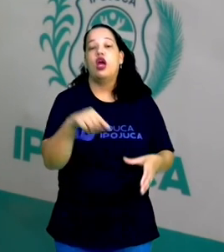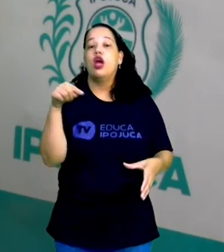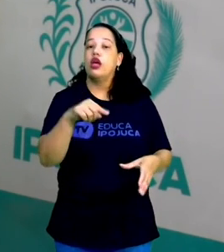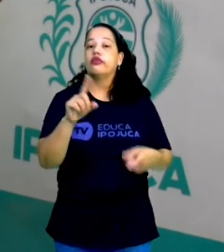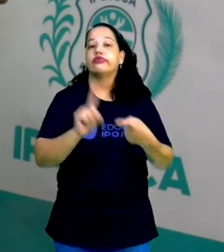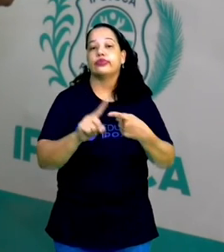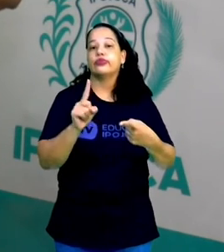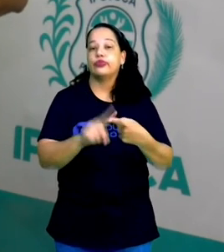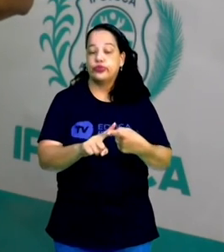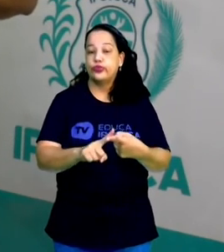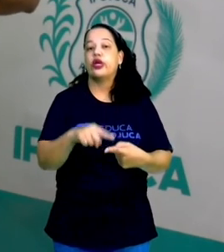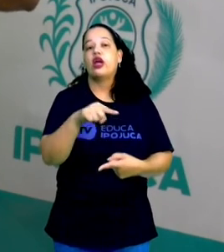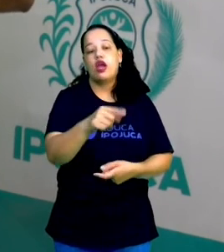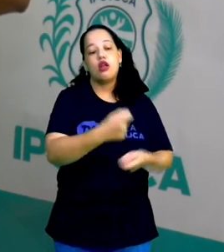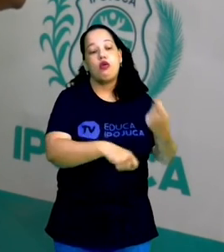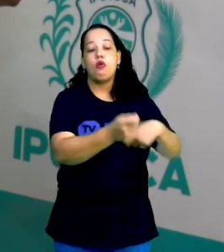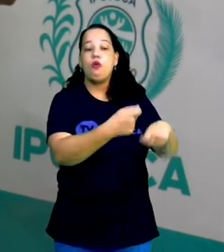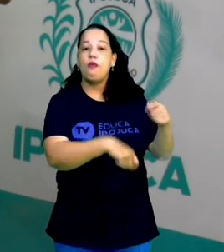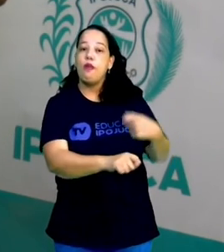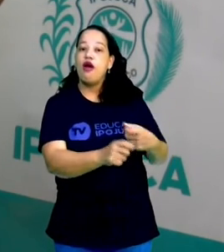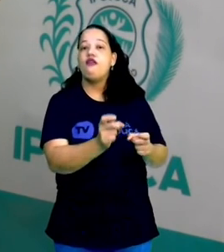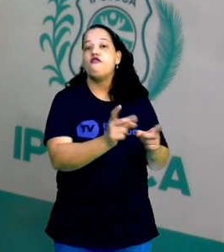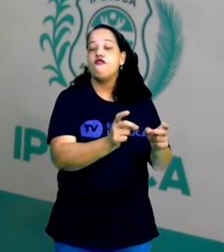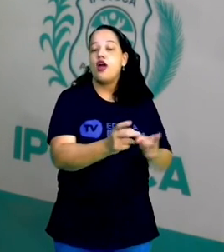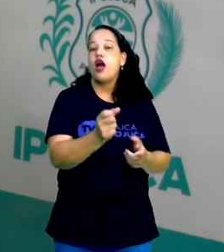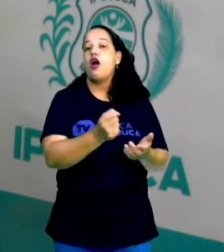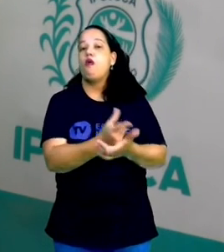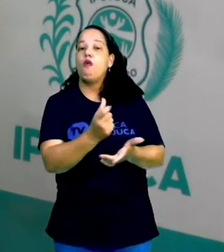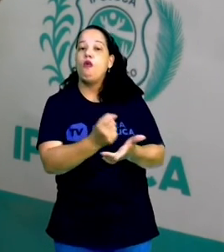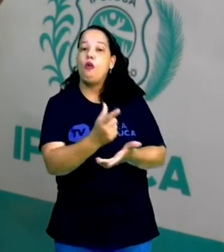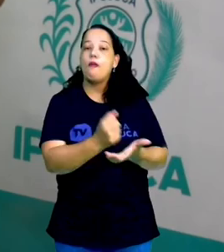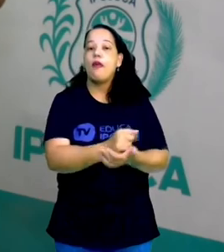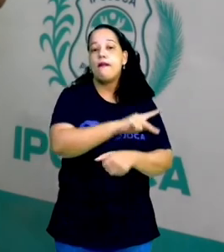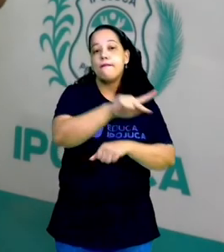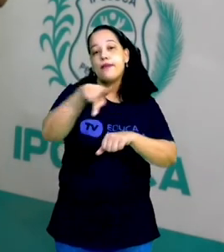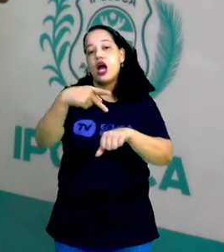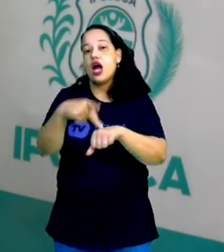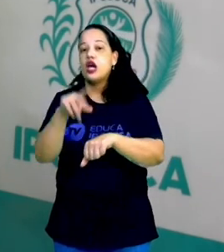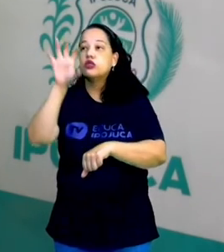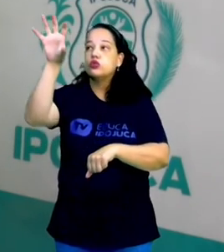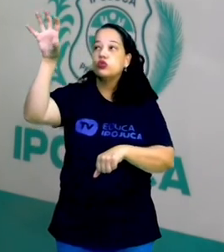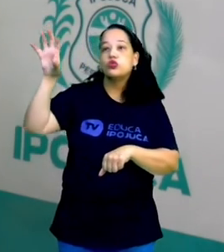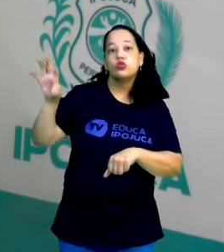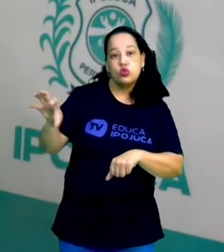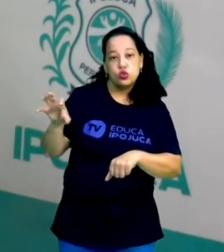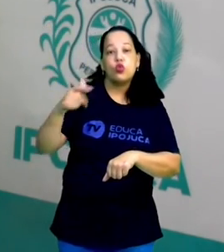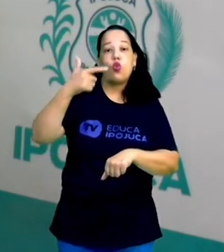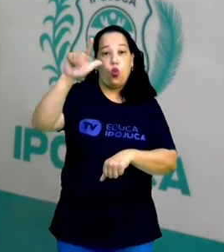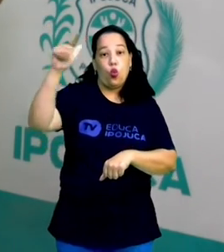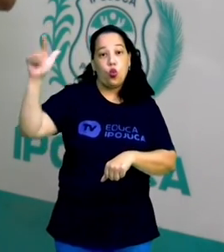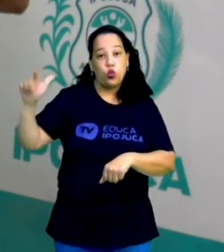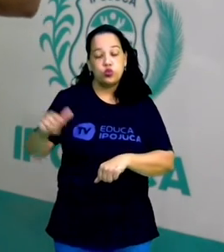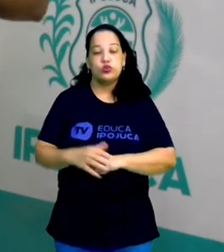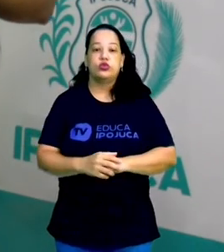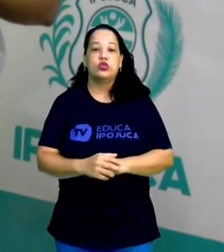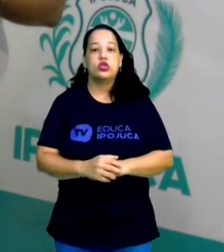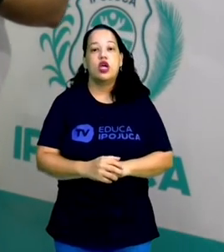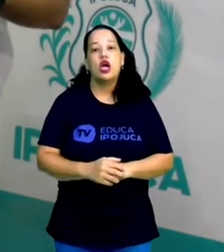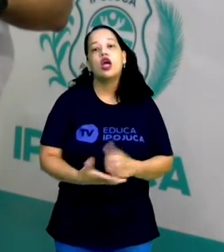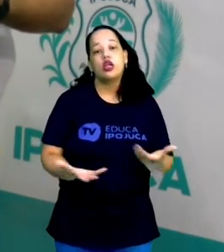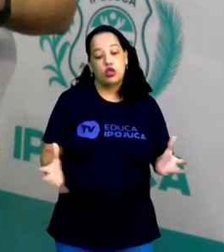bloco no comércio com outros países e regiões. E dentro do bloco